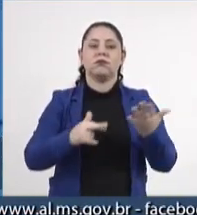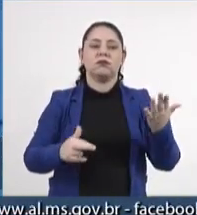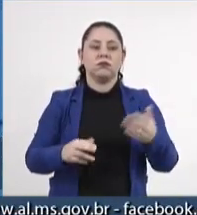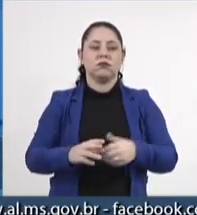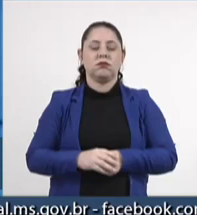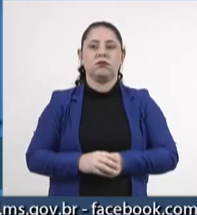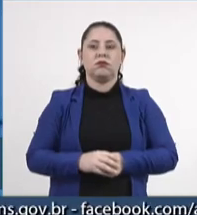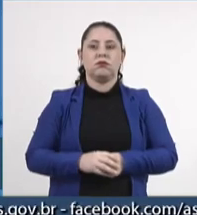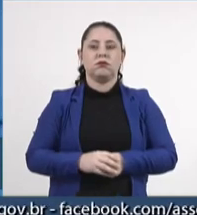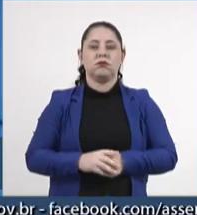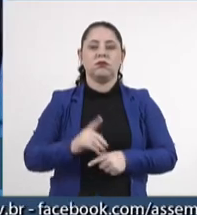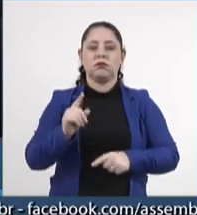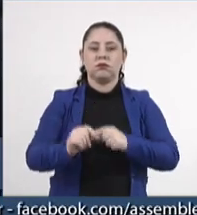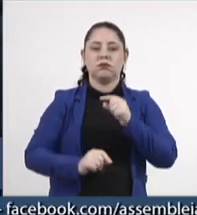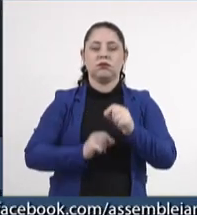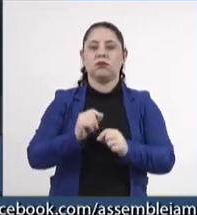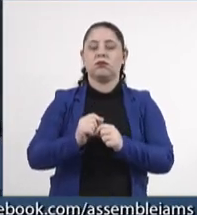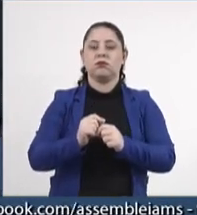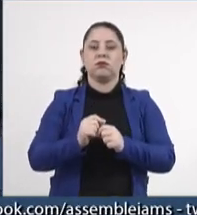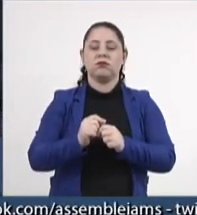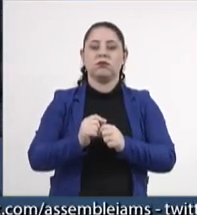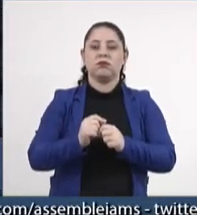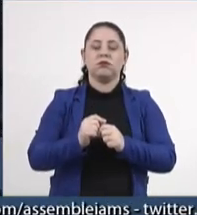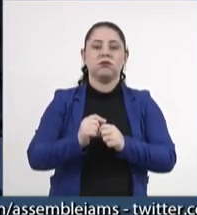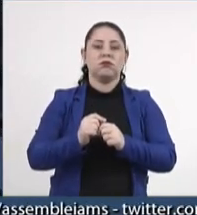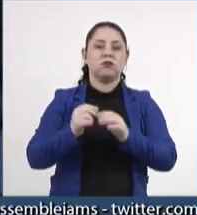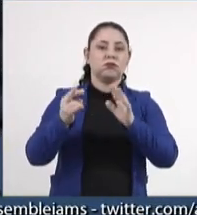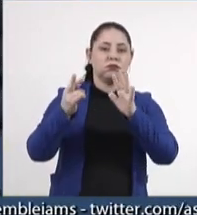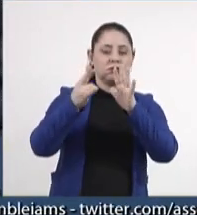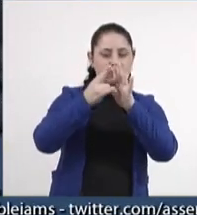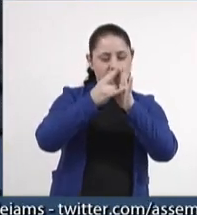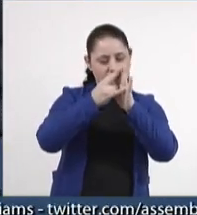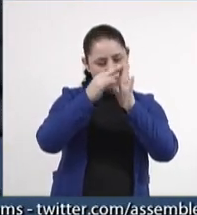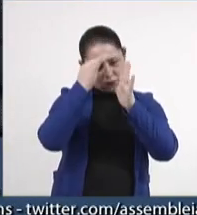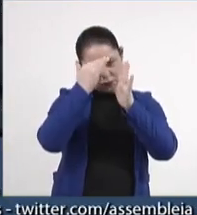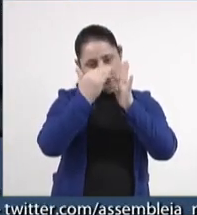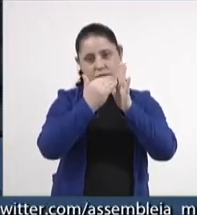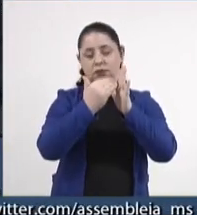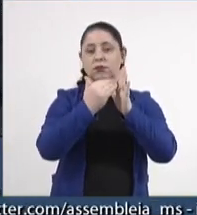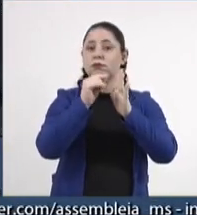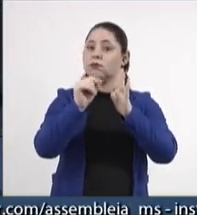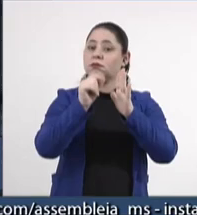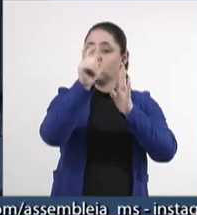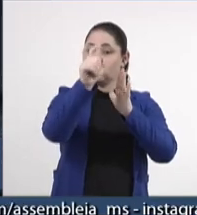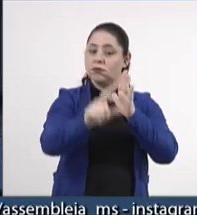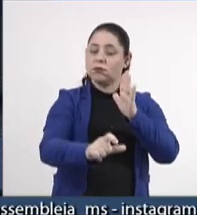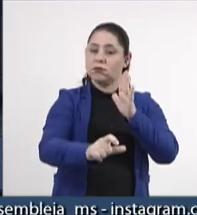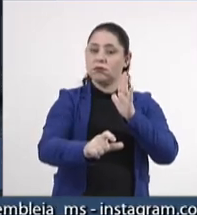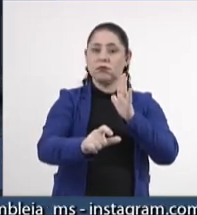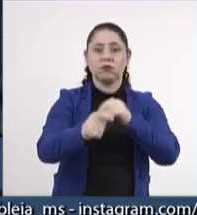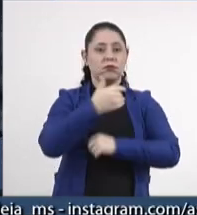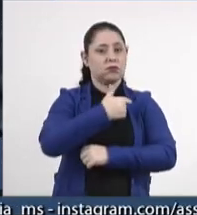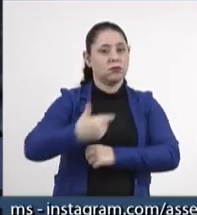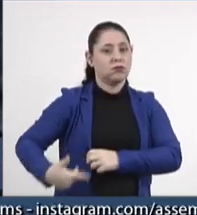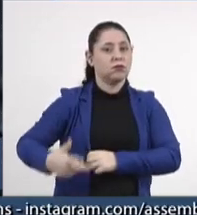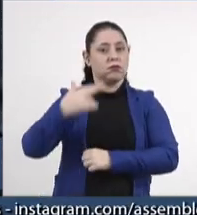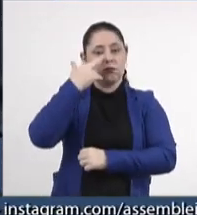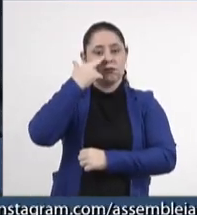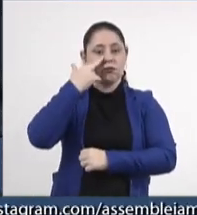observadas as disposições regimentais e que seja encaminhado ao excelentíssimo governador do Estado,